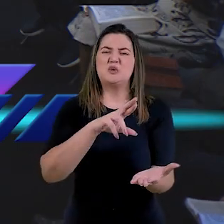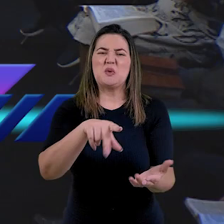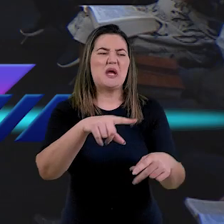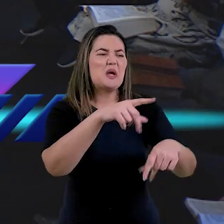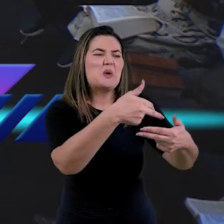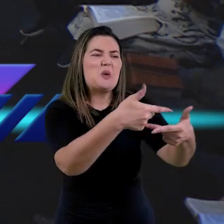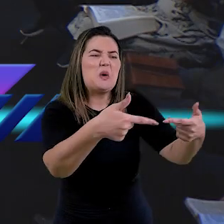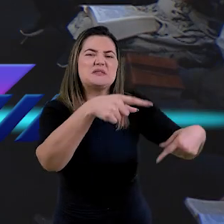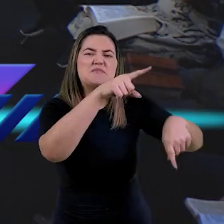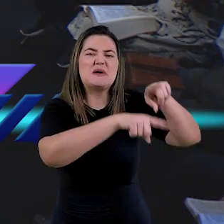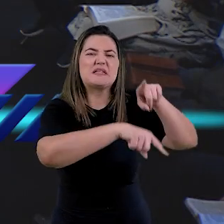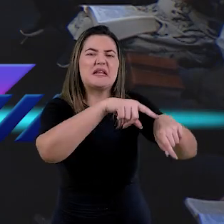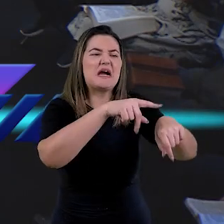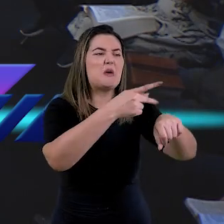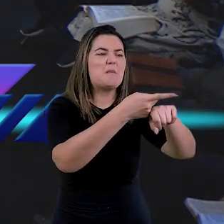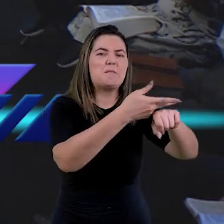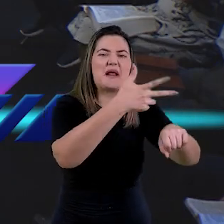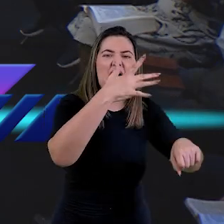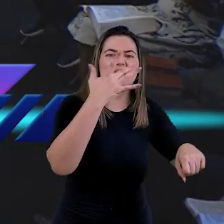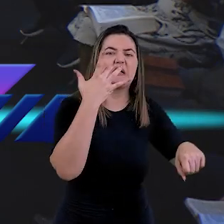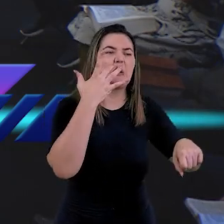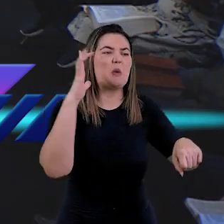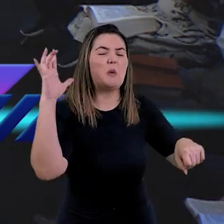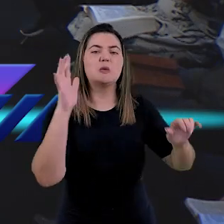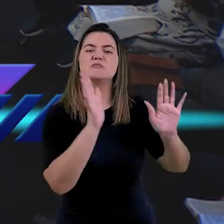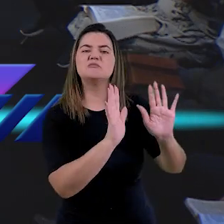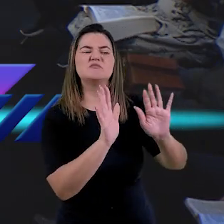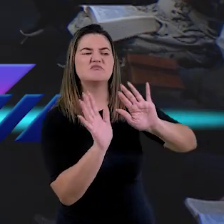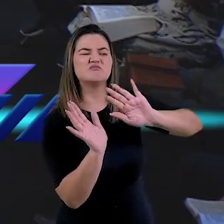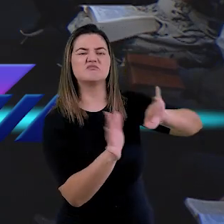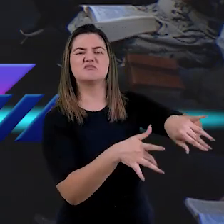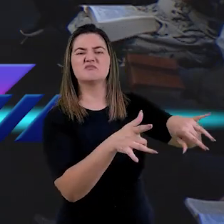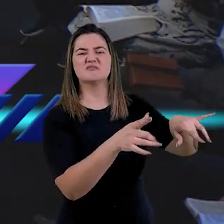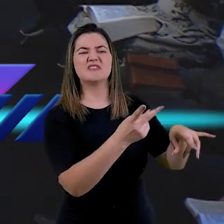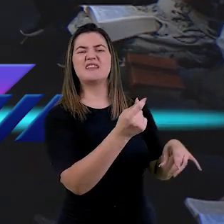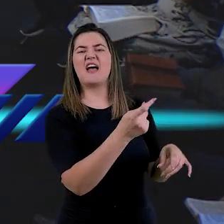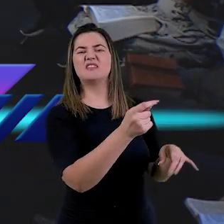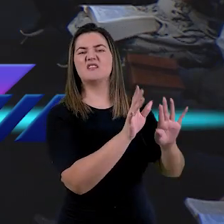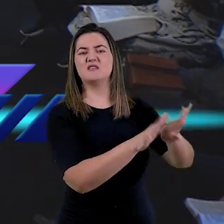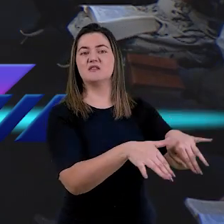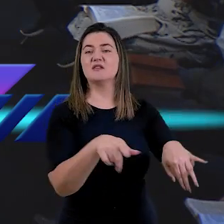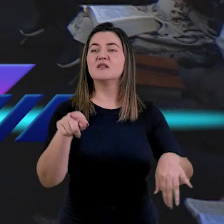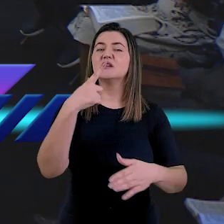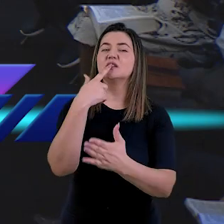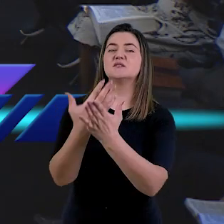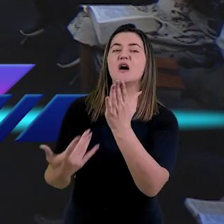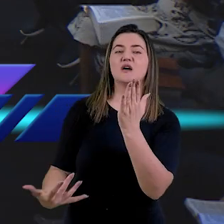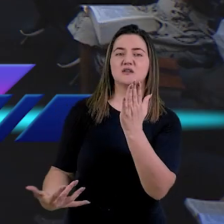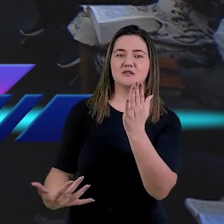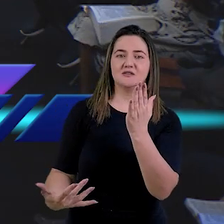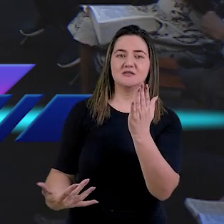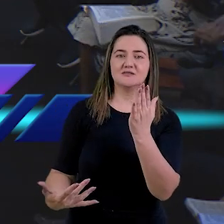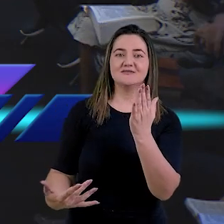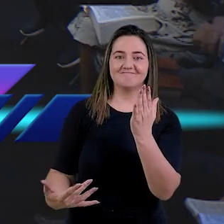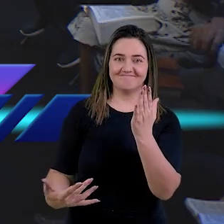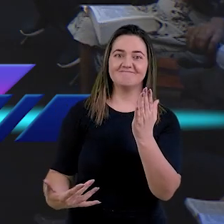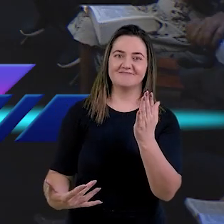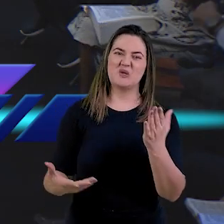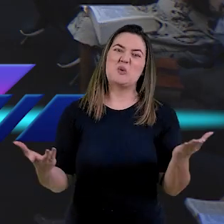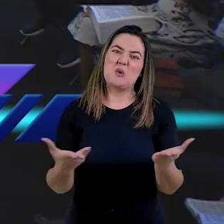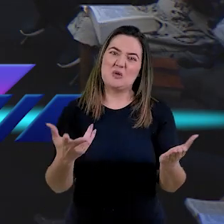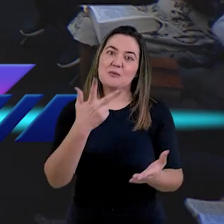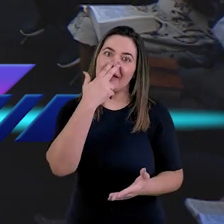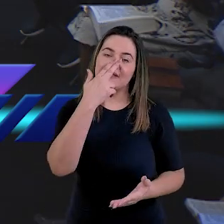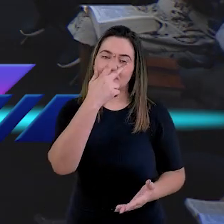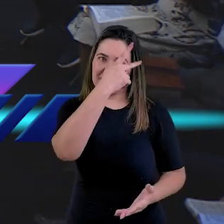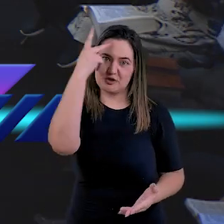coisas corruptíveis como prata e ouro. A humanidade dos nossos dias valoriza tanto prata e ouro.